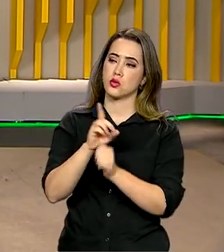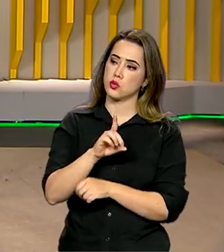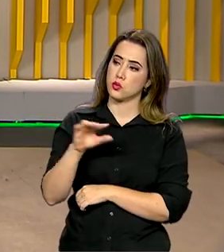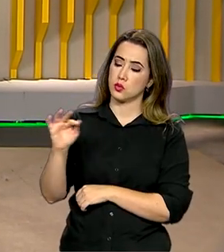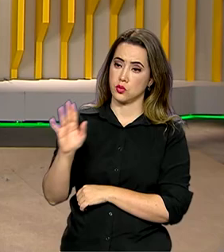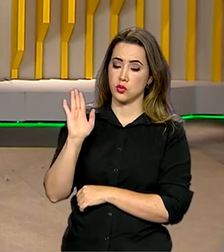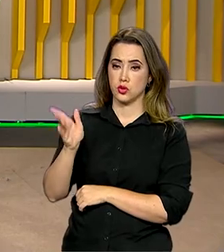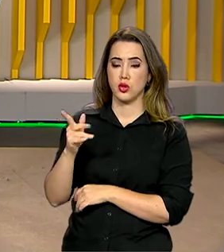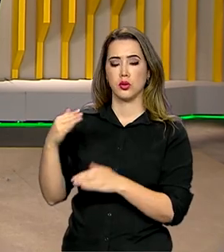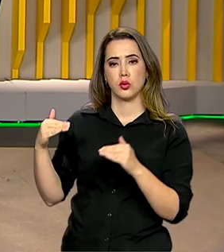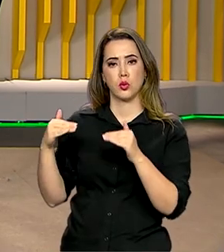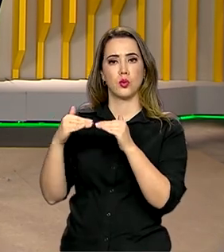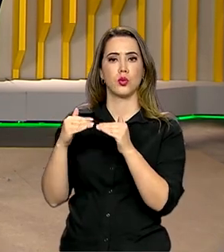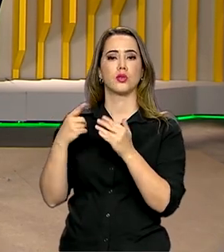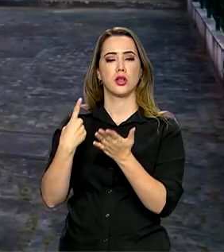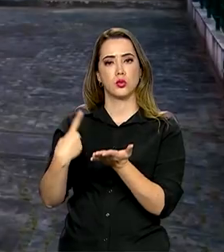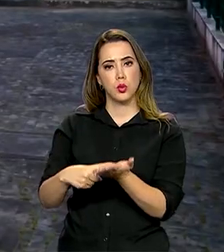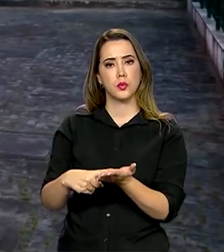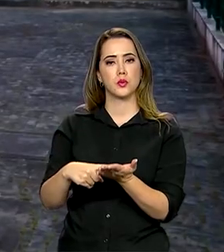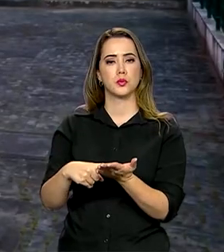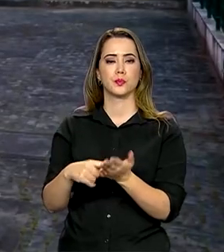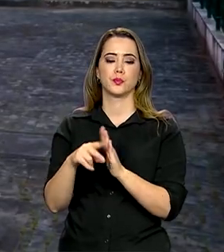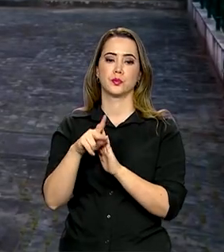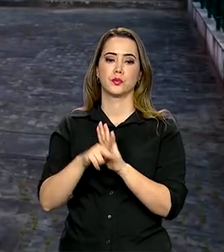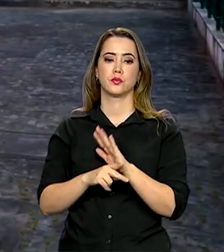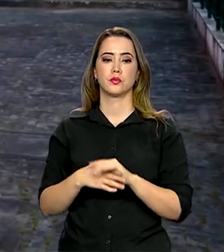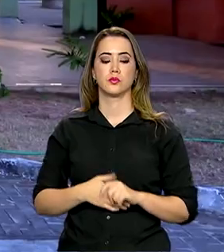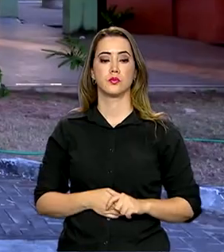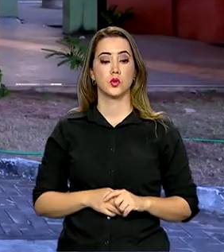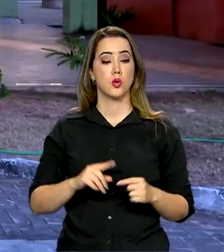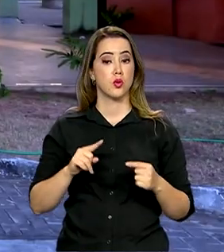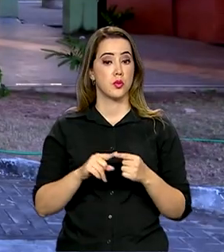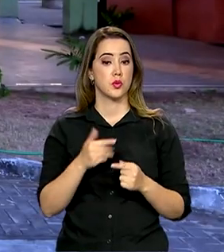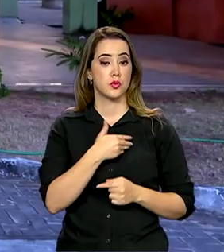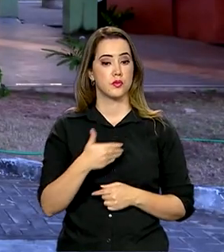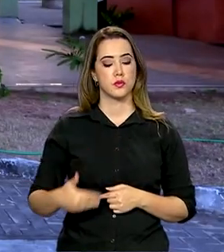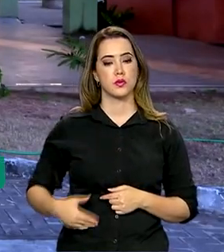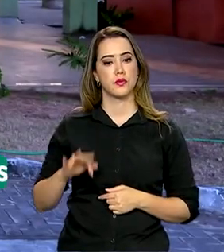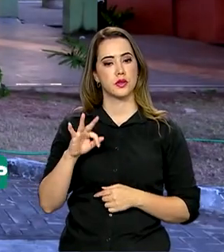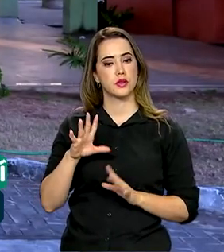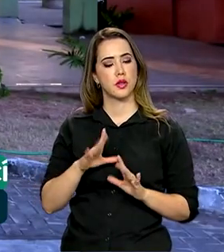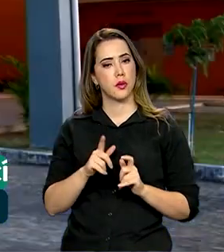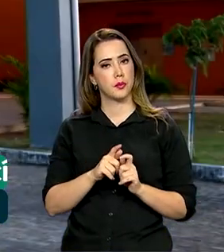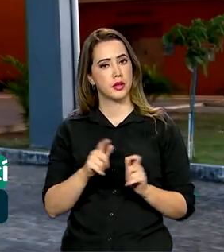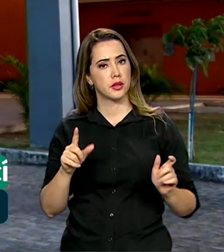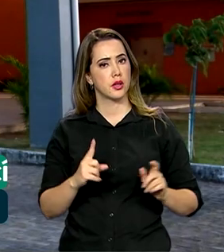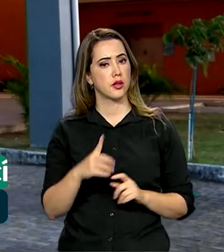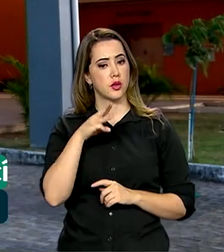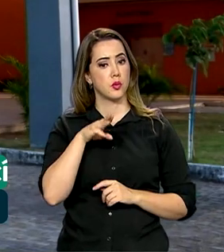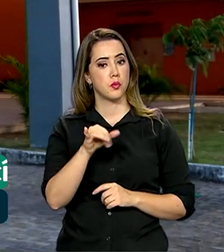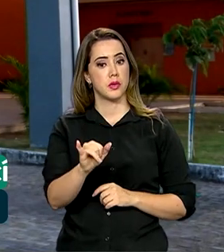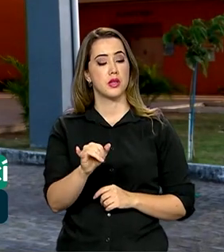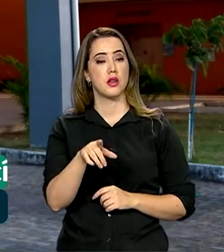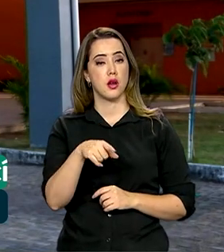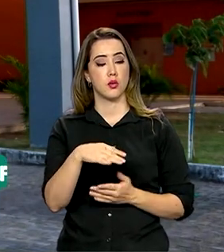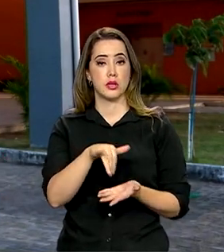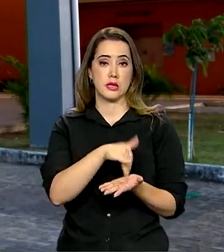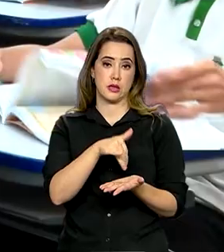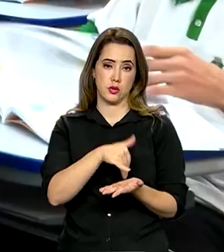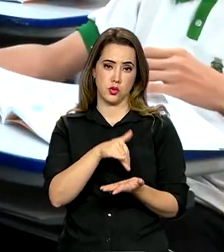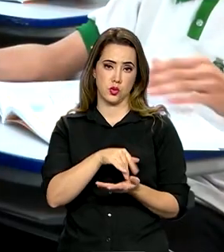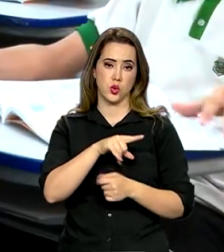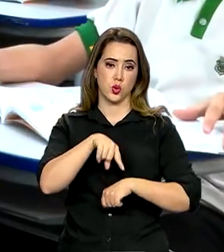já aderiram ao projeto. A meta do governo federal é ampliar em 1 milhão as matrículas de tempo